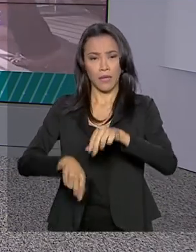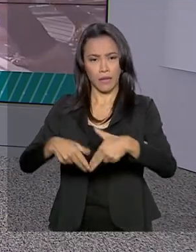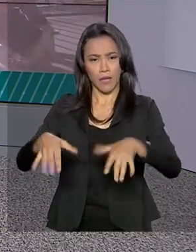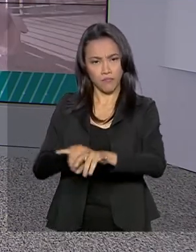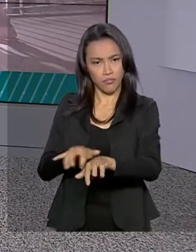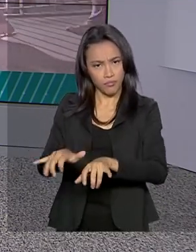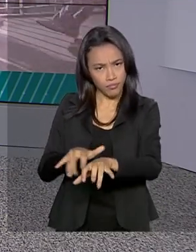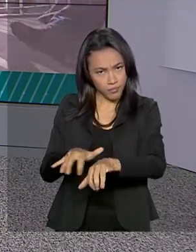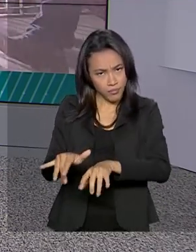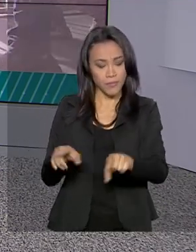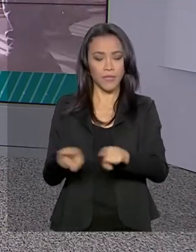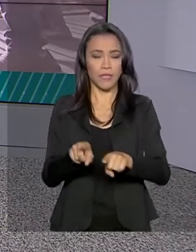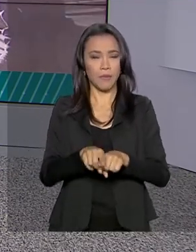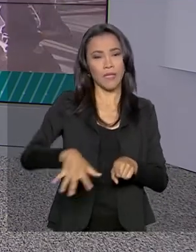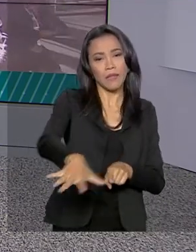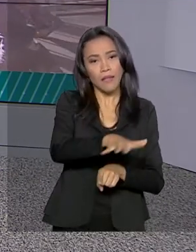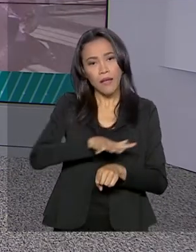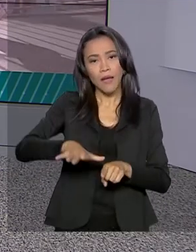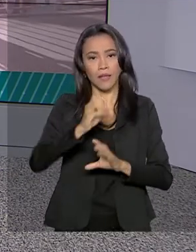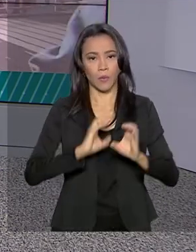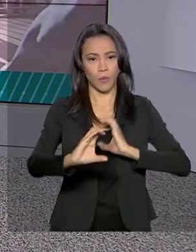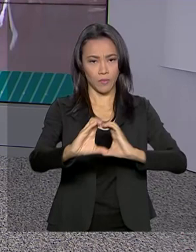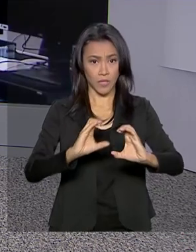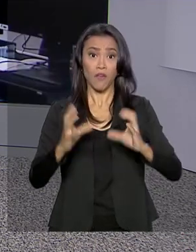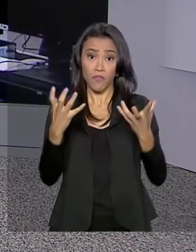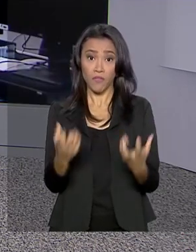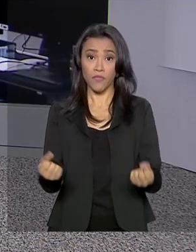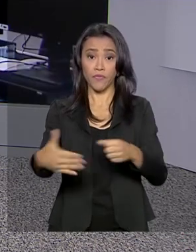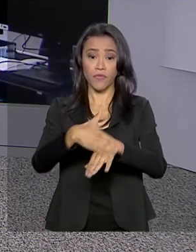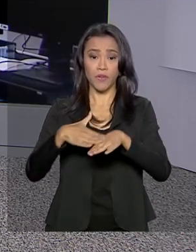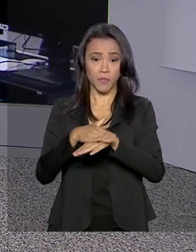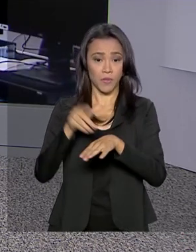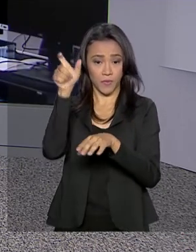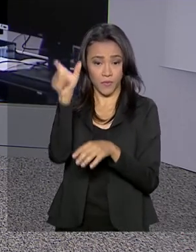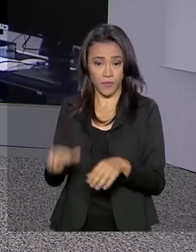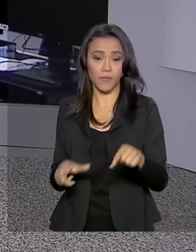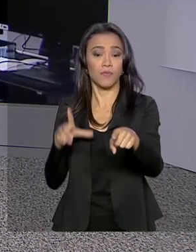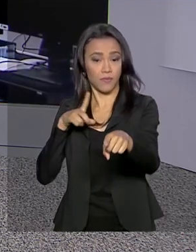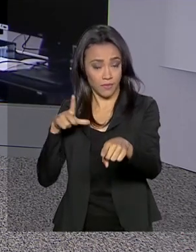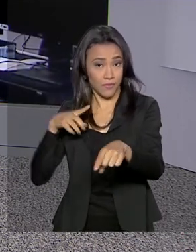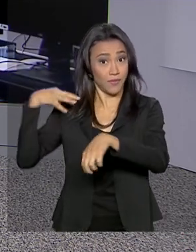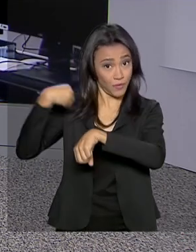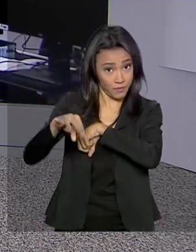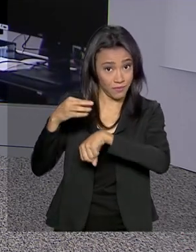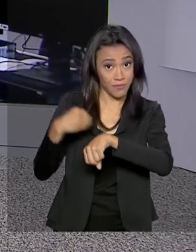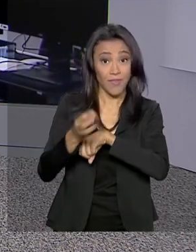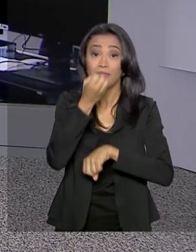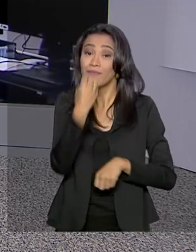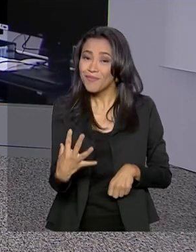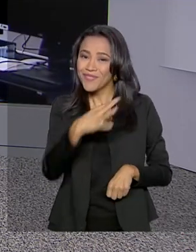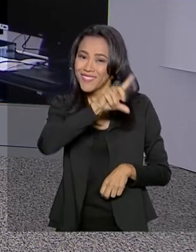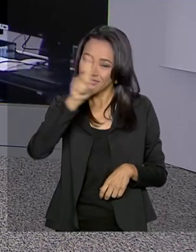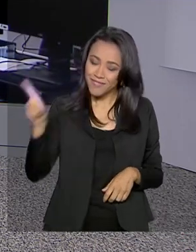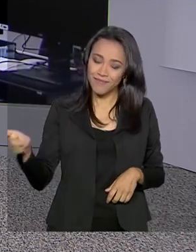telecomunicações. Vamos conversar com o repórter Ricardo Ferraz, que tem as informações para a gente. Bom dia, Ricardo.